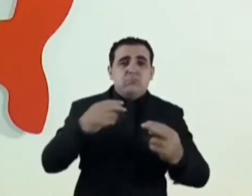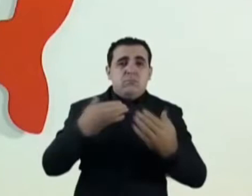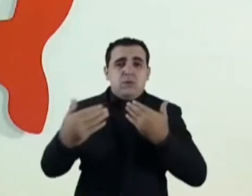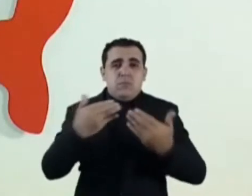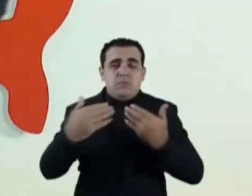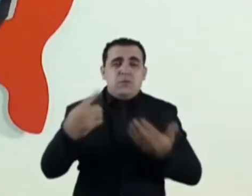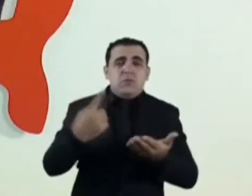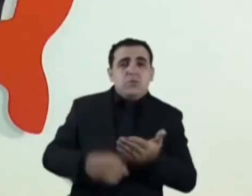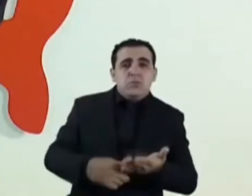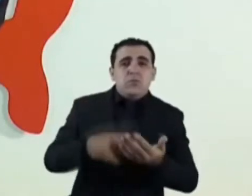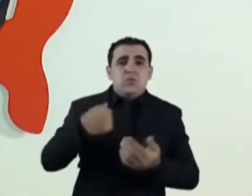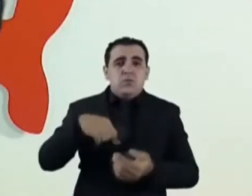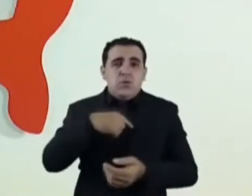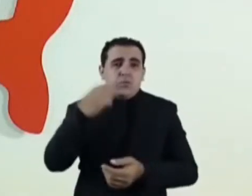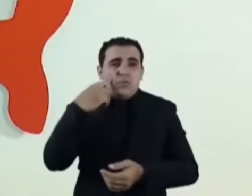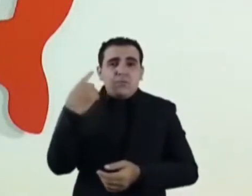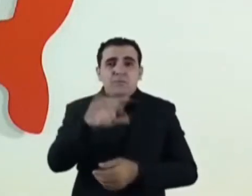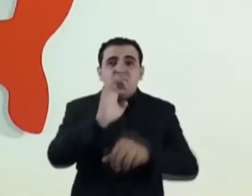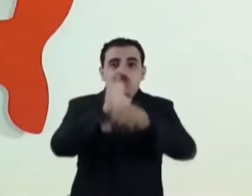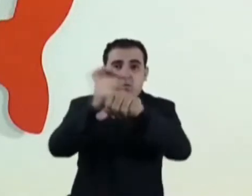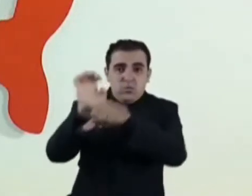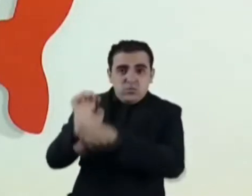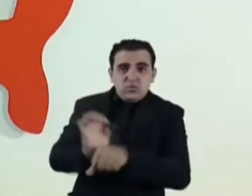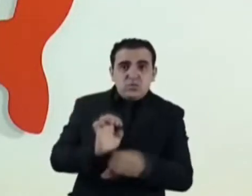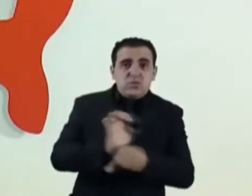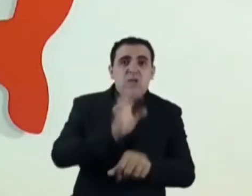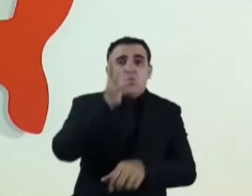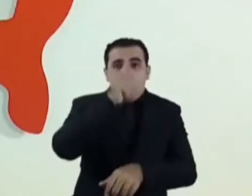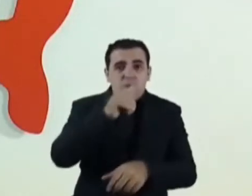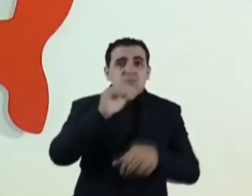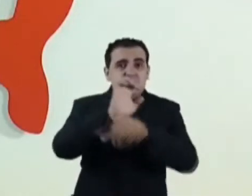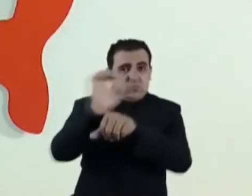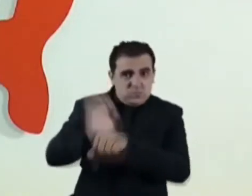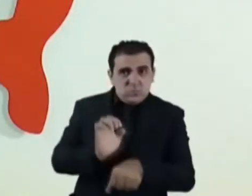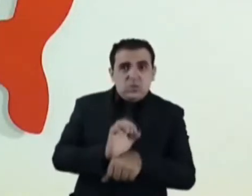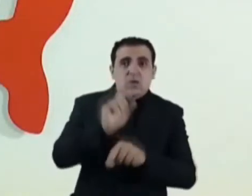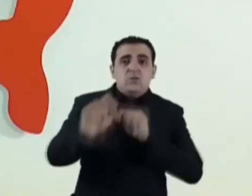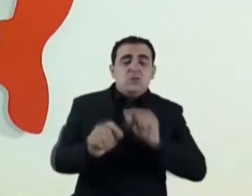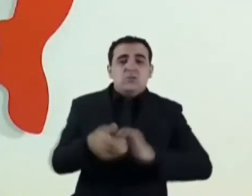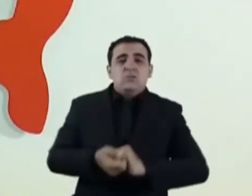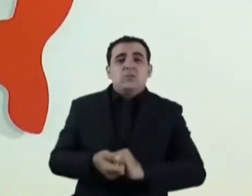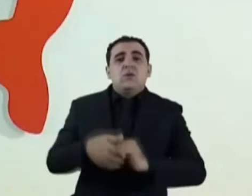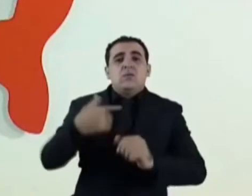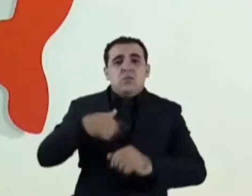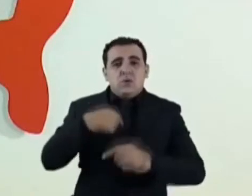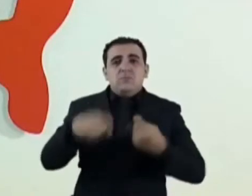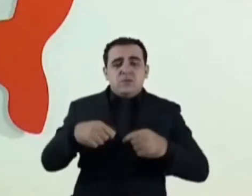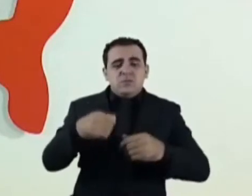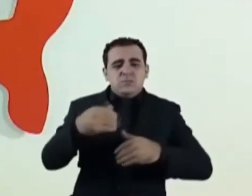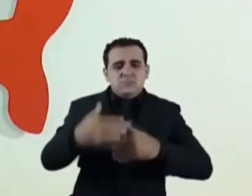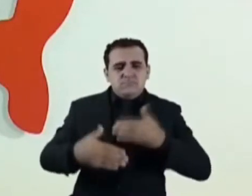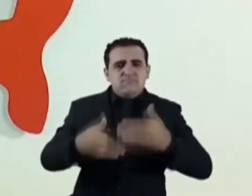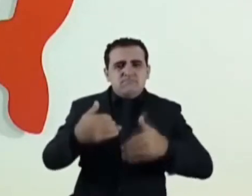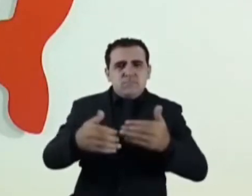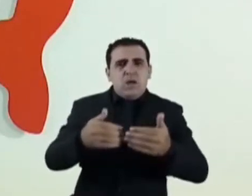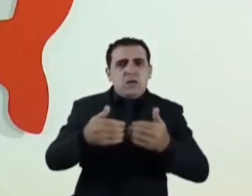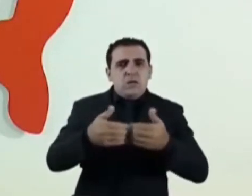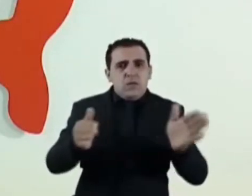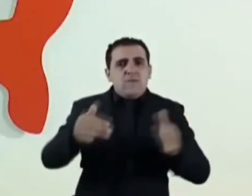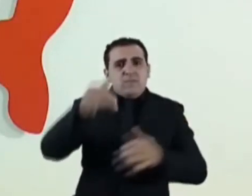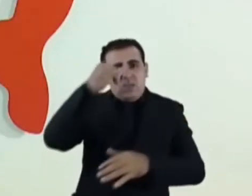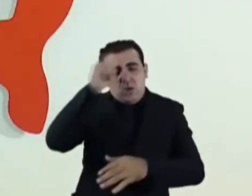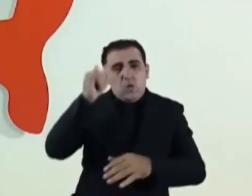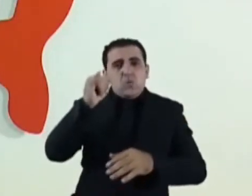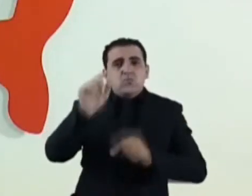e isto nós estamos vendo em todos os estados, praticamente de que deveria-se iniciar um processo cuidadoso em que